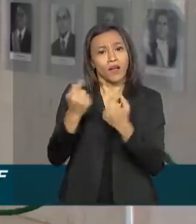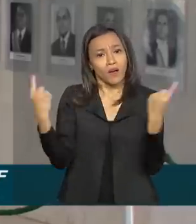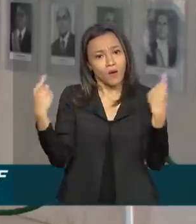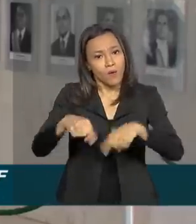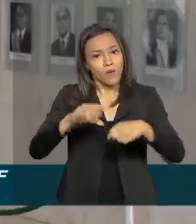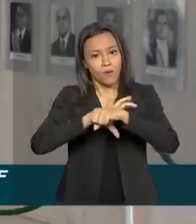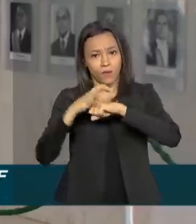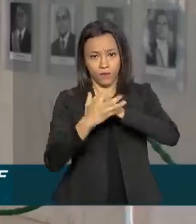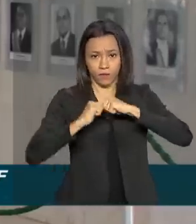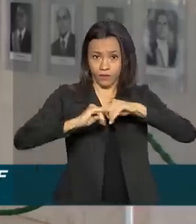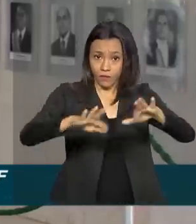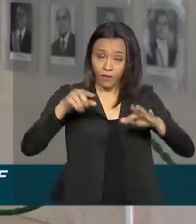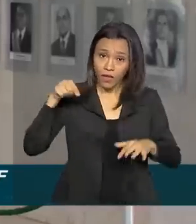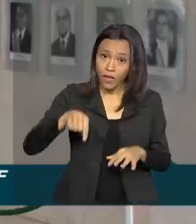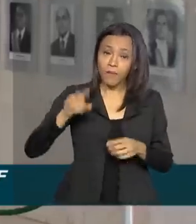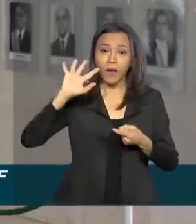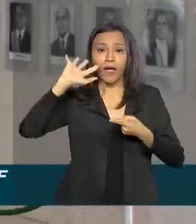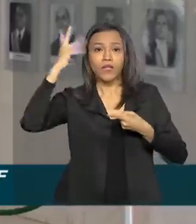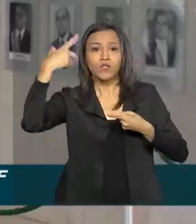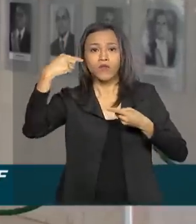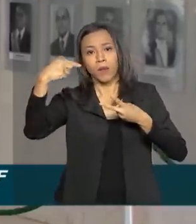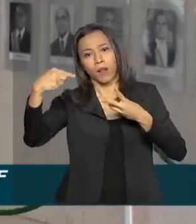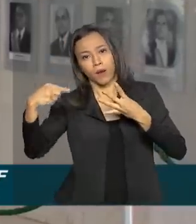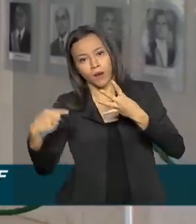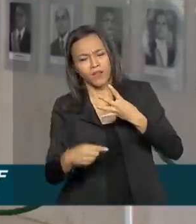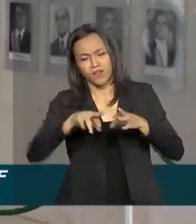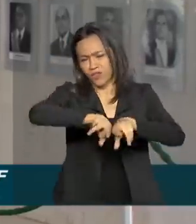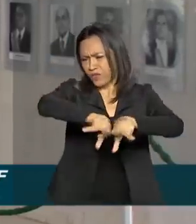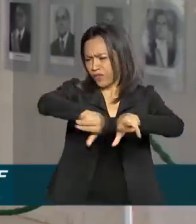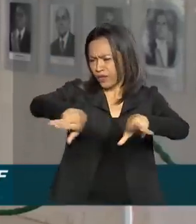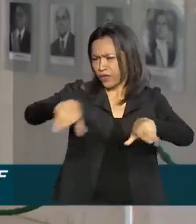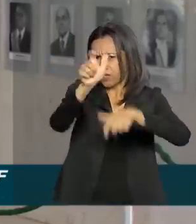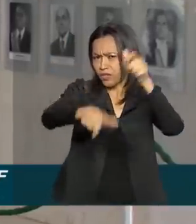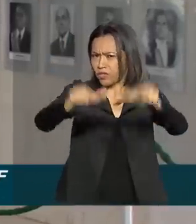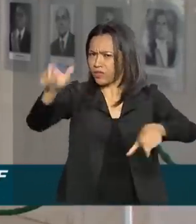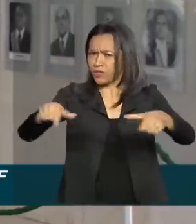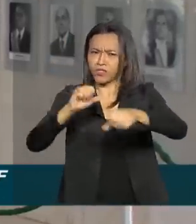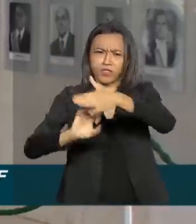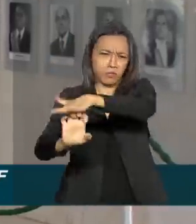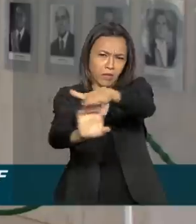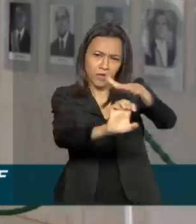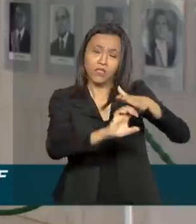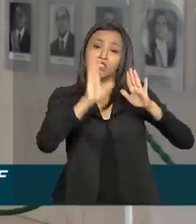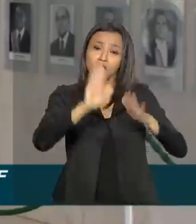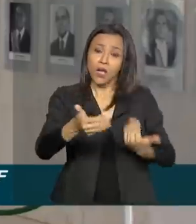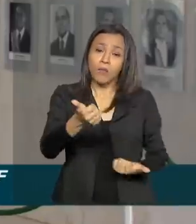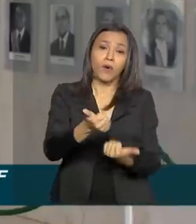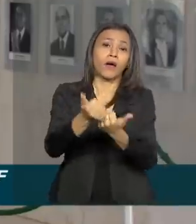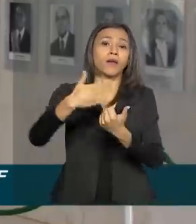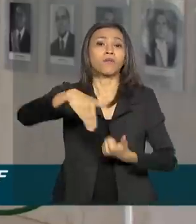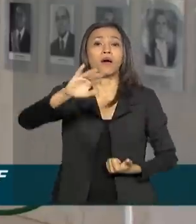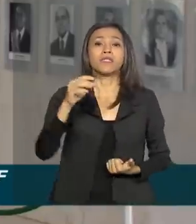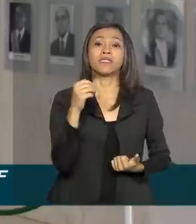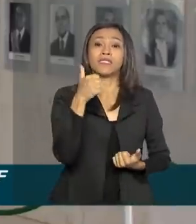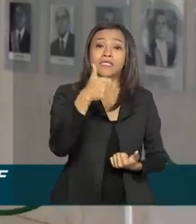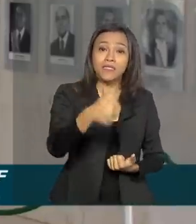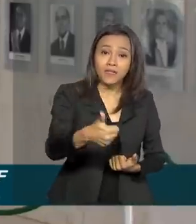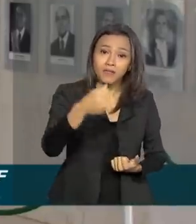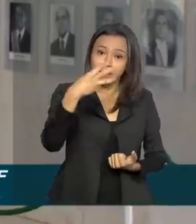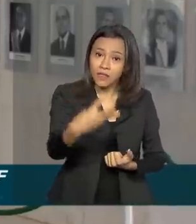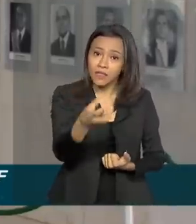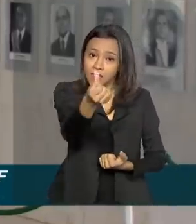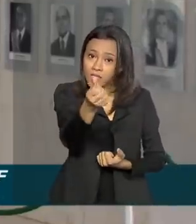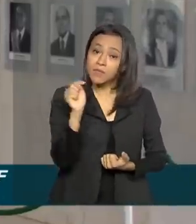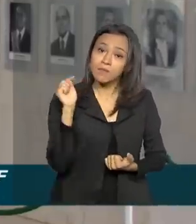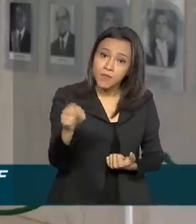São soluções para diferentes públicos, que já apoiaram mais de 136 mil empresas, a grande